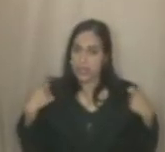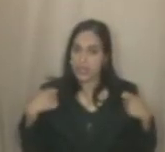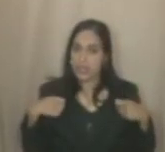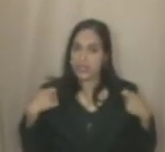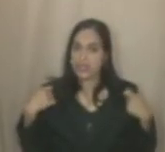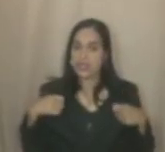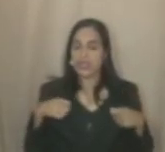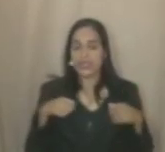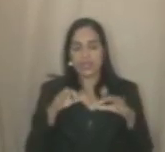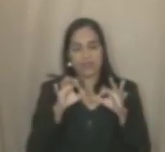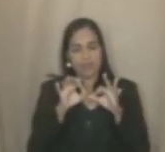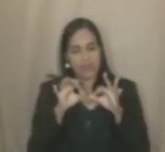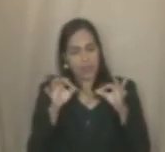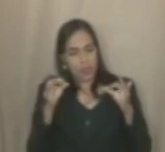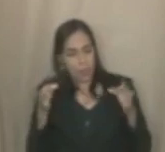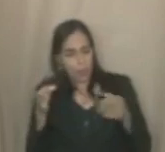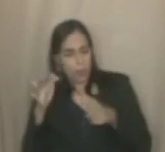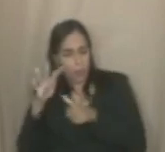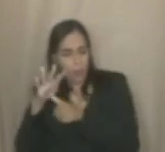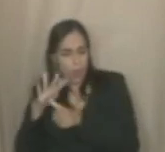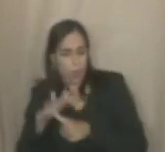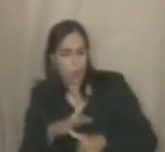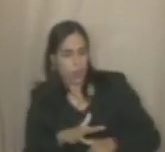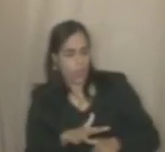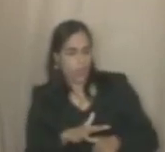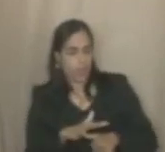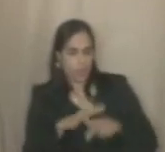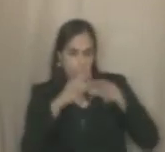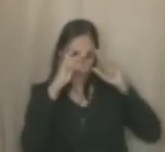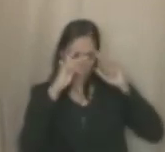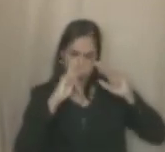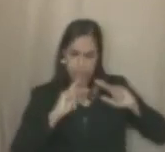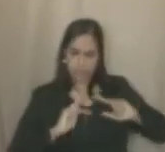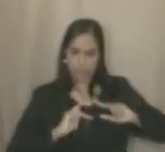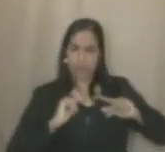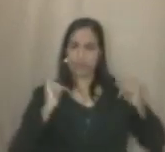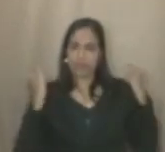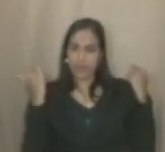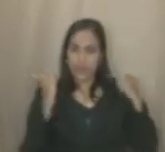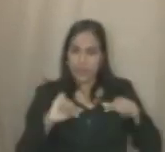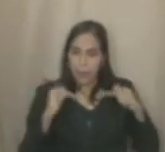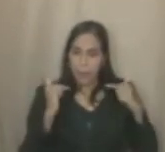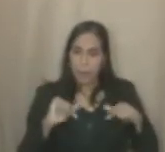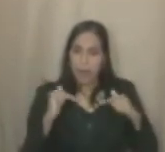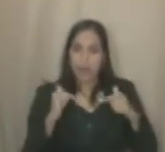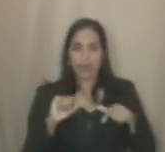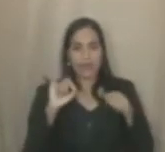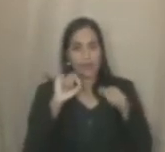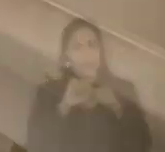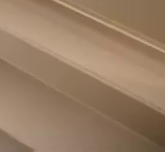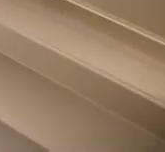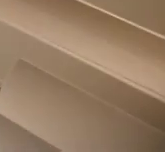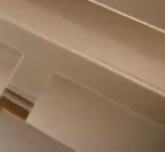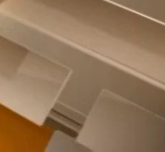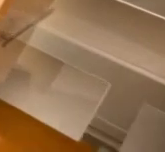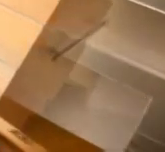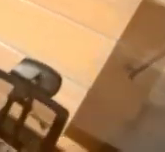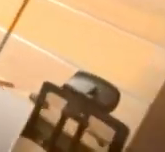ser humilde e reconhecer o trabalho que vem sendo feito na cidade do Recife.